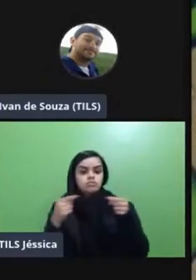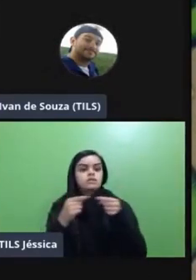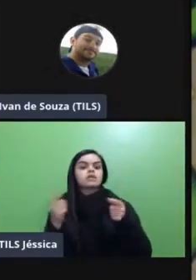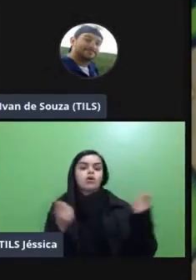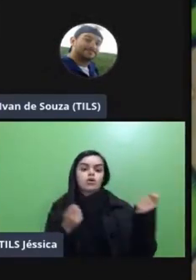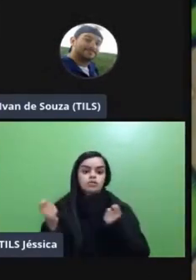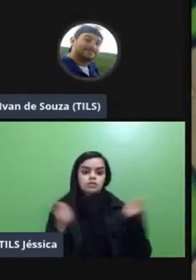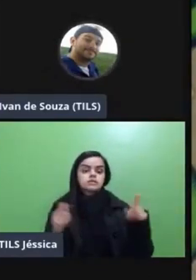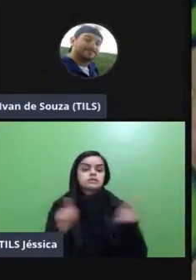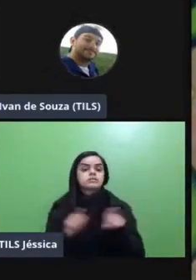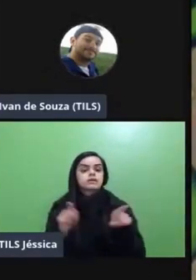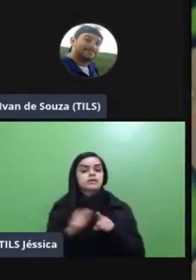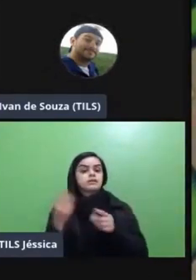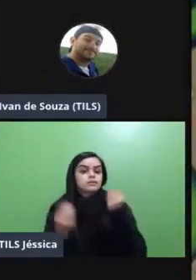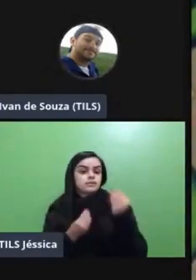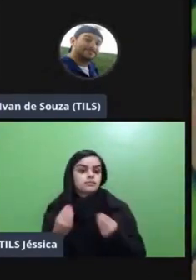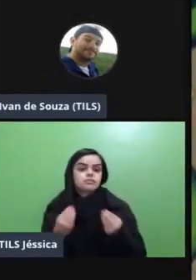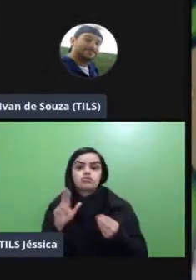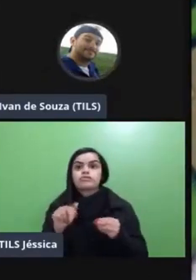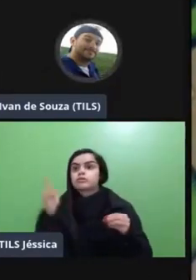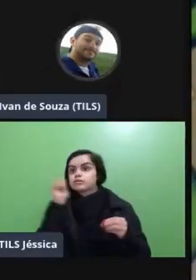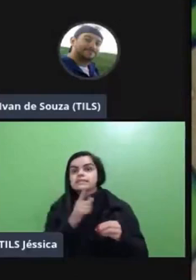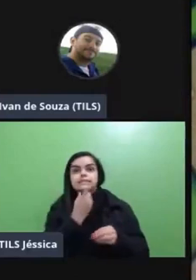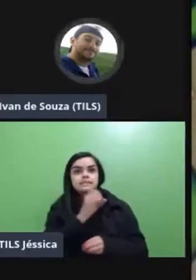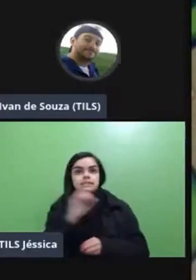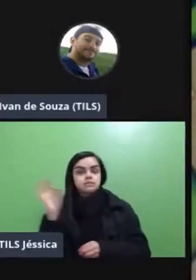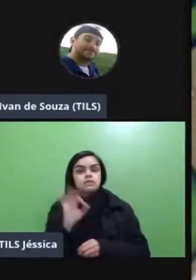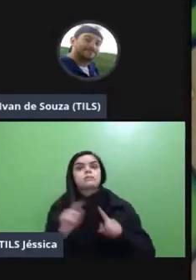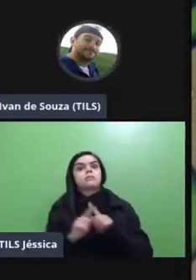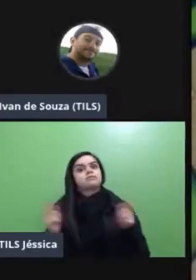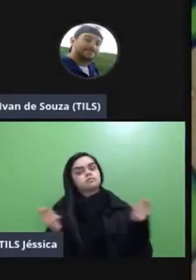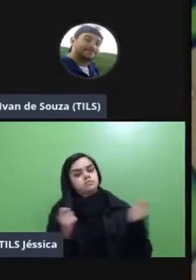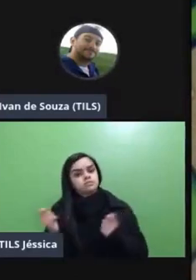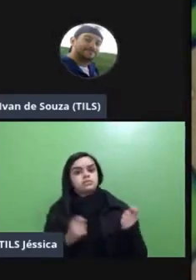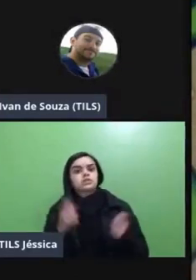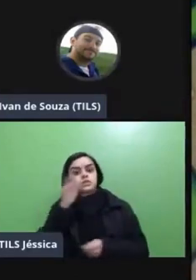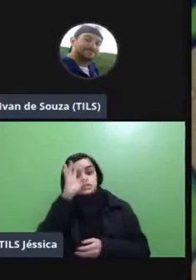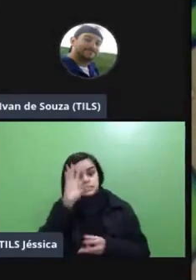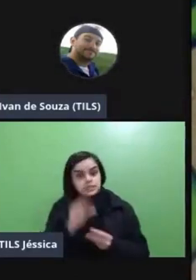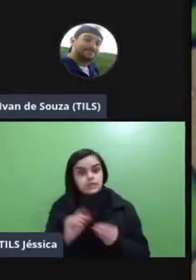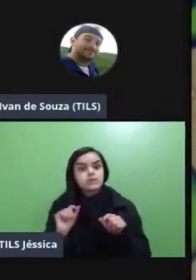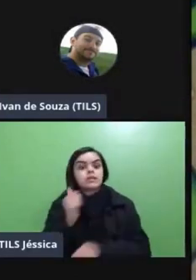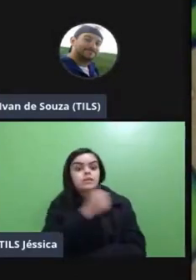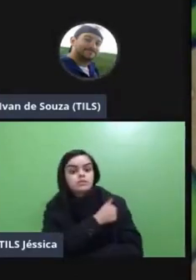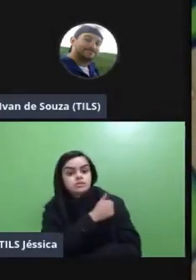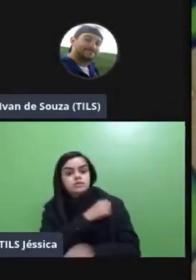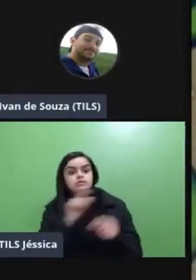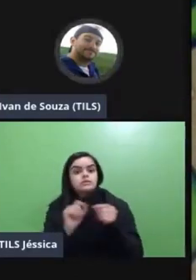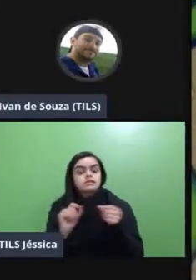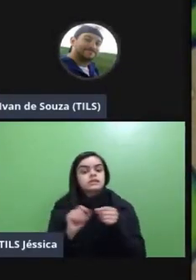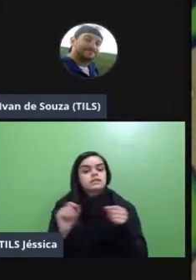ideia de controle né a gente nunca vai conseguir controlar tudo mas algum controle para poder entender o que os meus alunos estão fazendo então eu vou